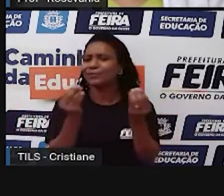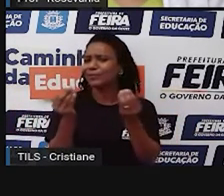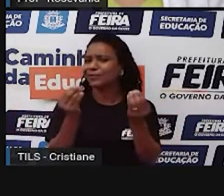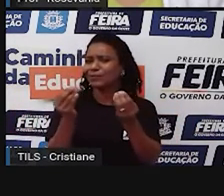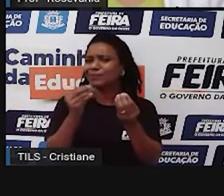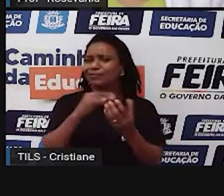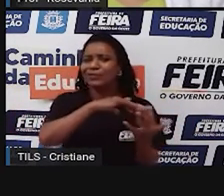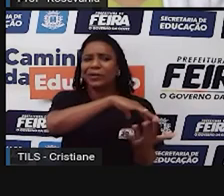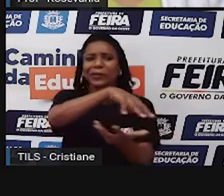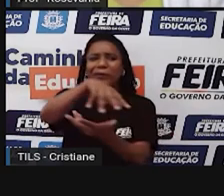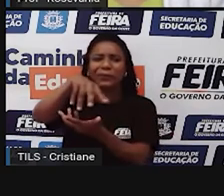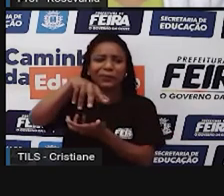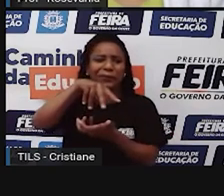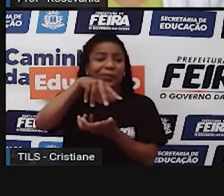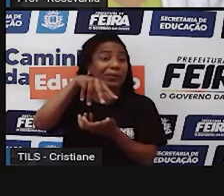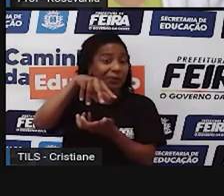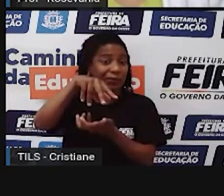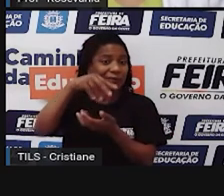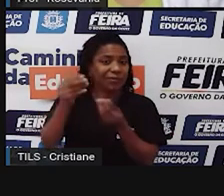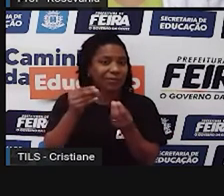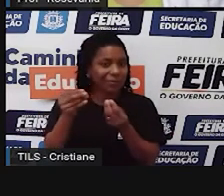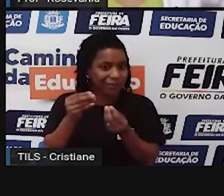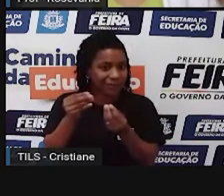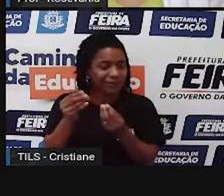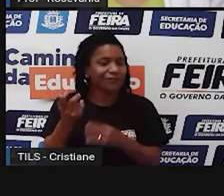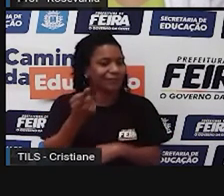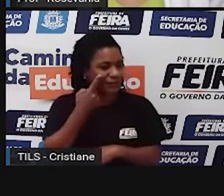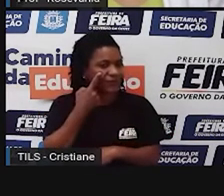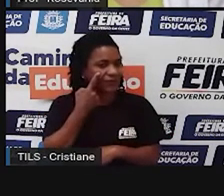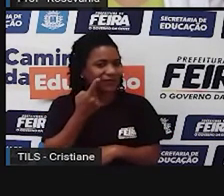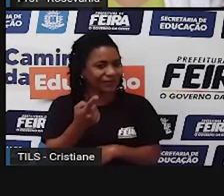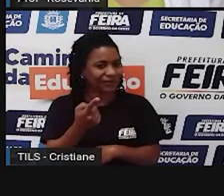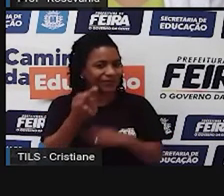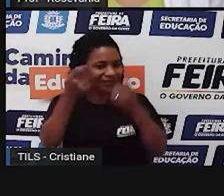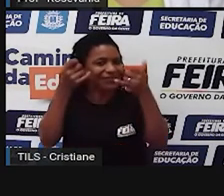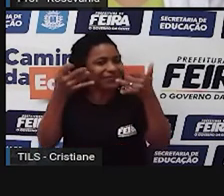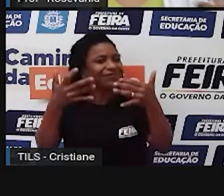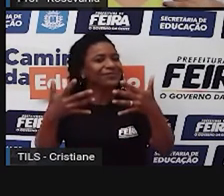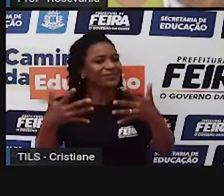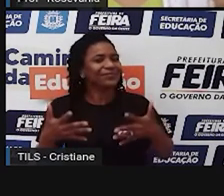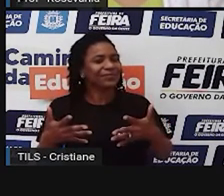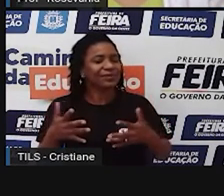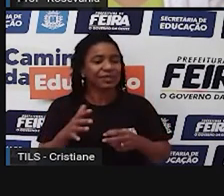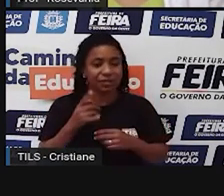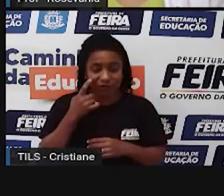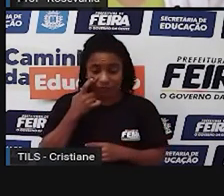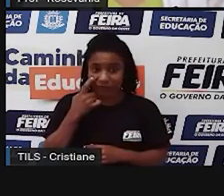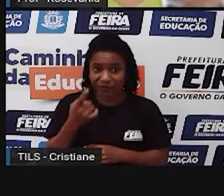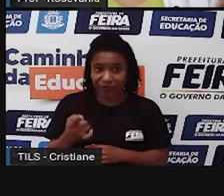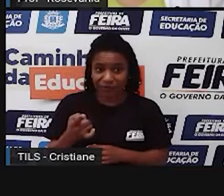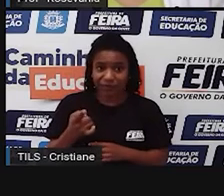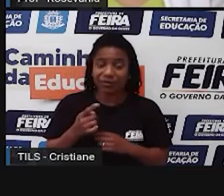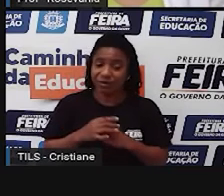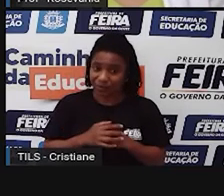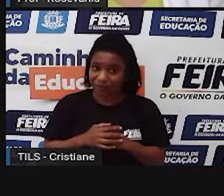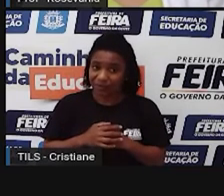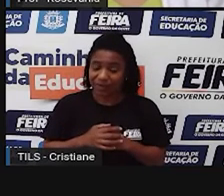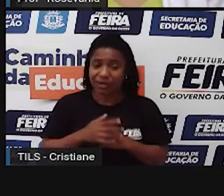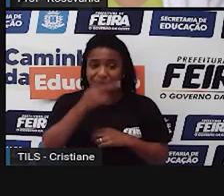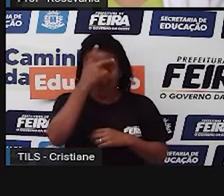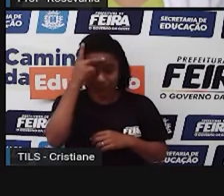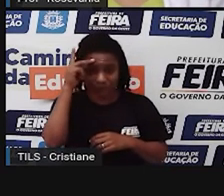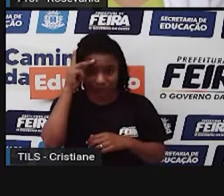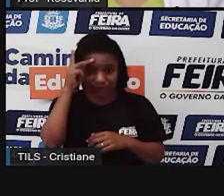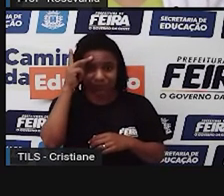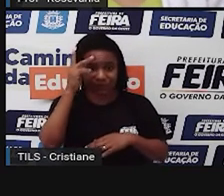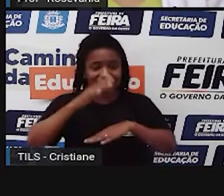natureza? É o que a gente vai ver agora, né? Vocês já viram nas outras imagens ali que para o homem construir esse espaço dele aí,